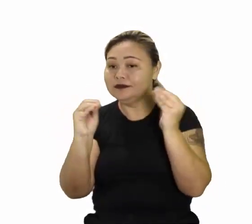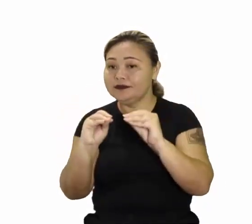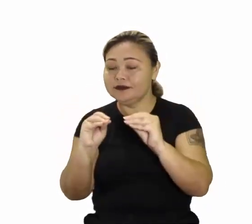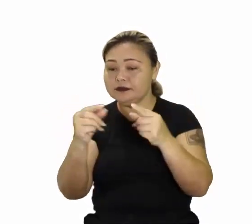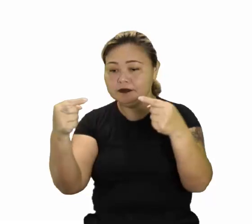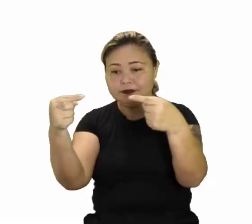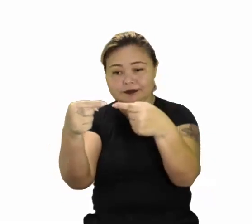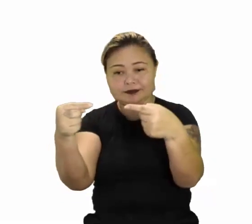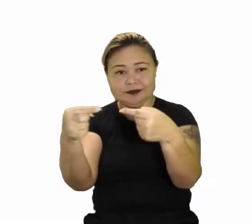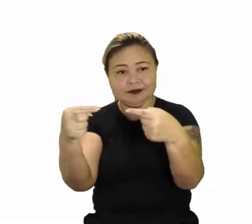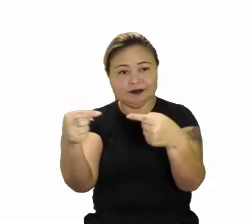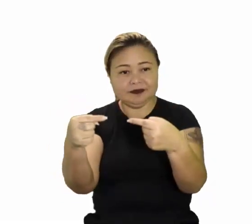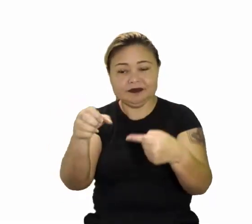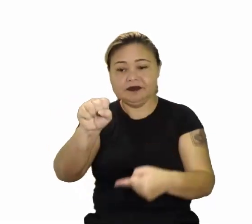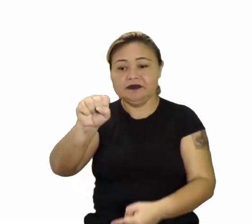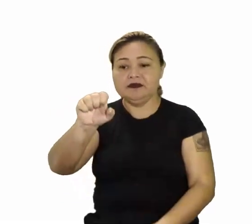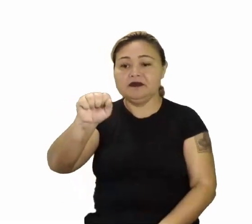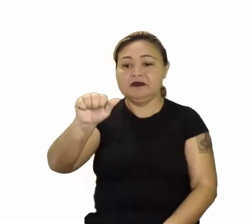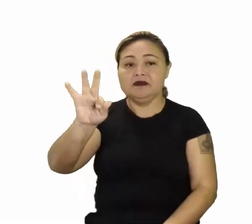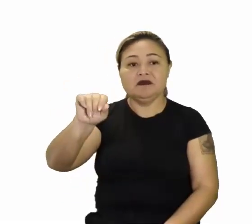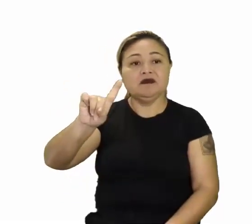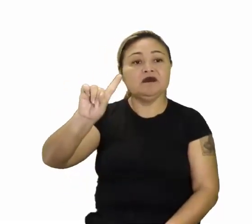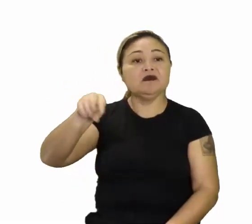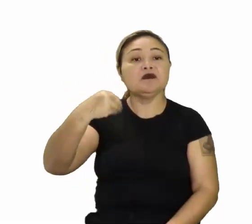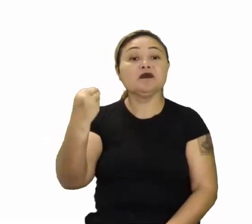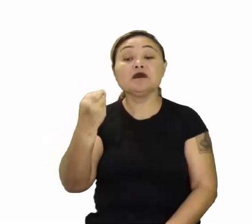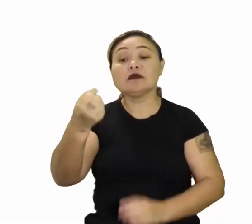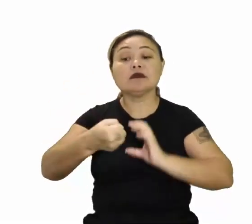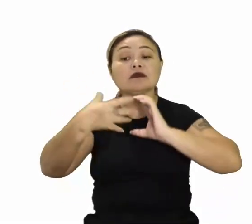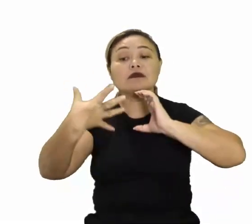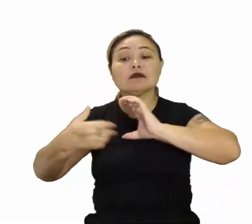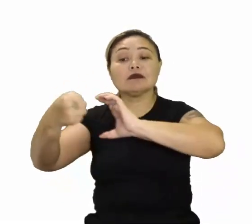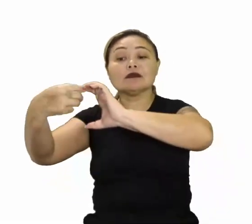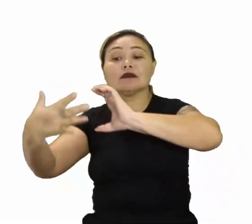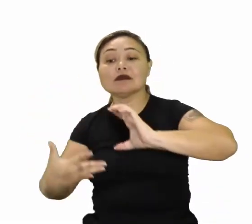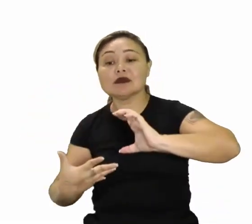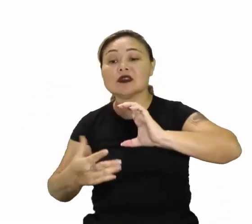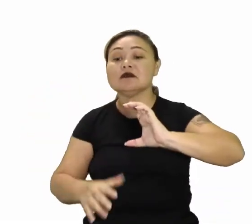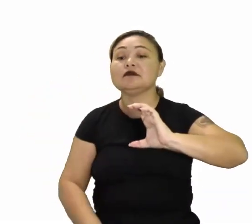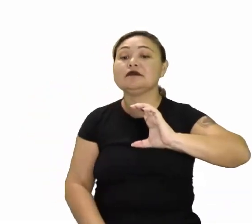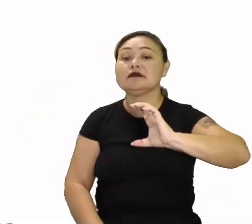combinações dos satos? E como se caracteriza?